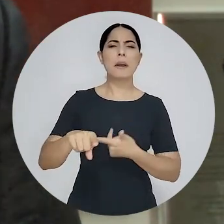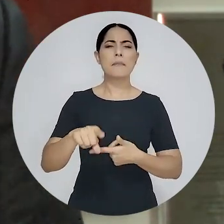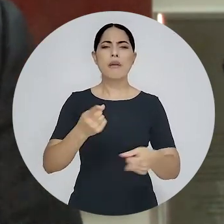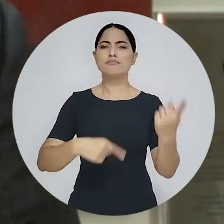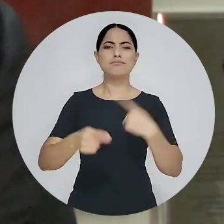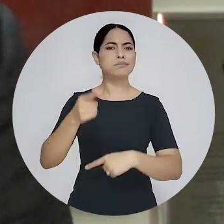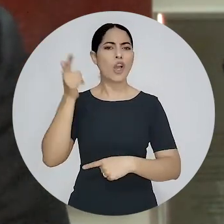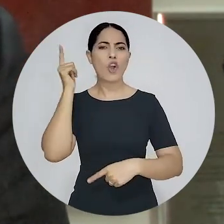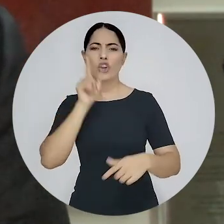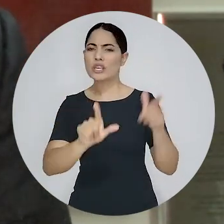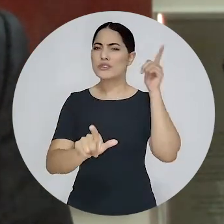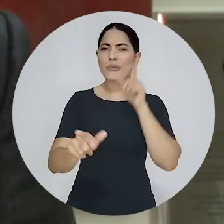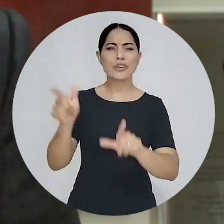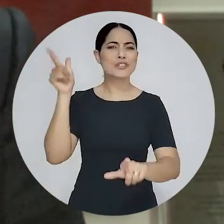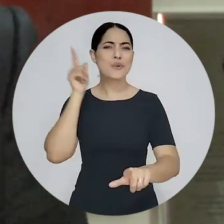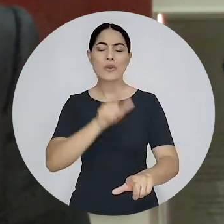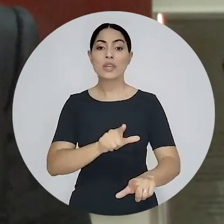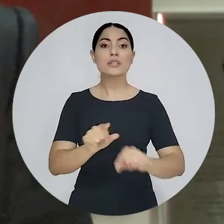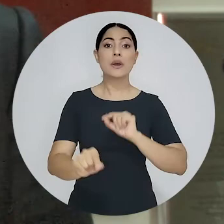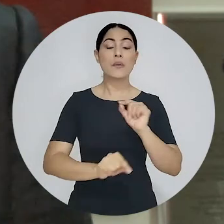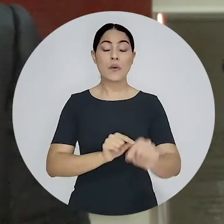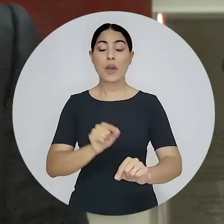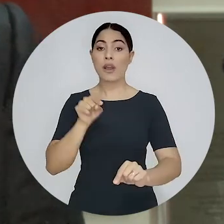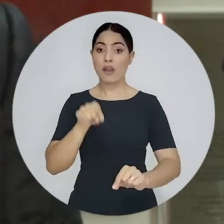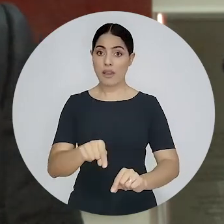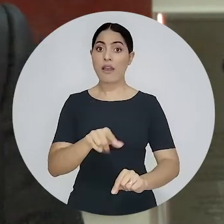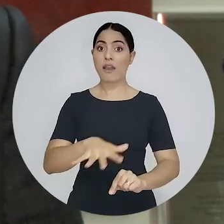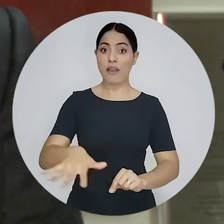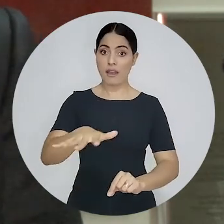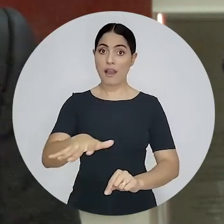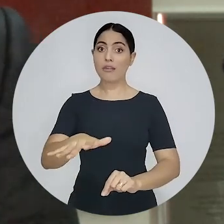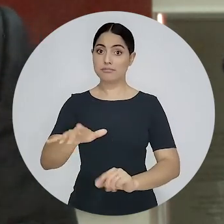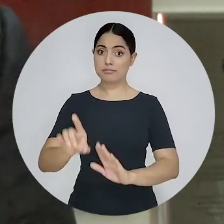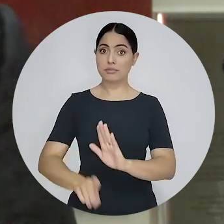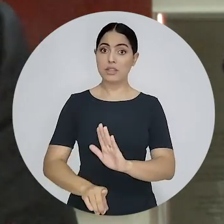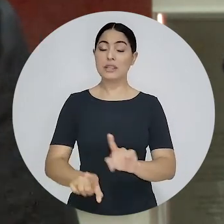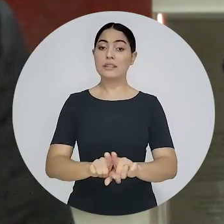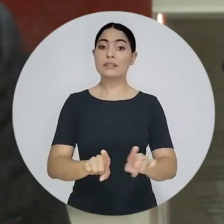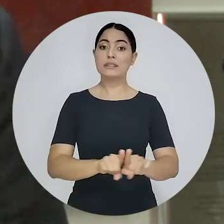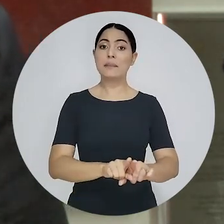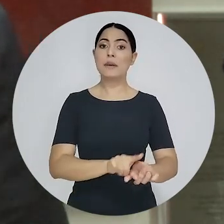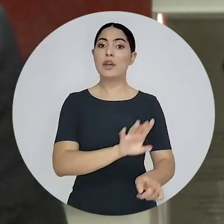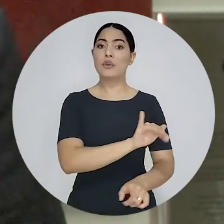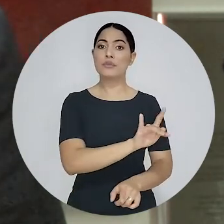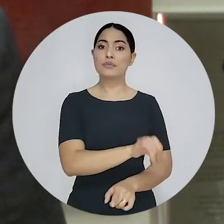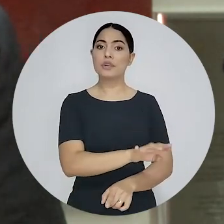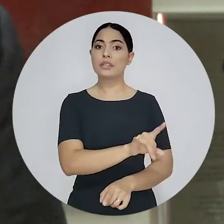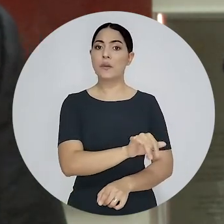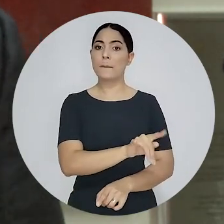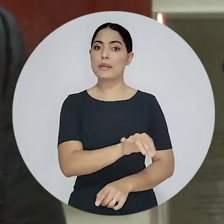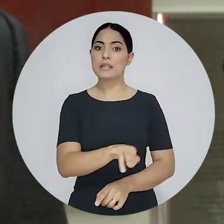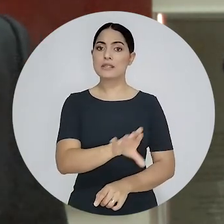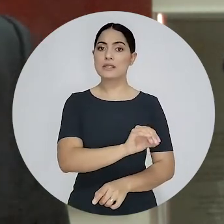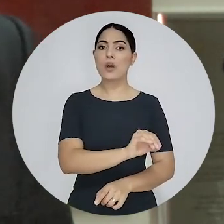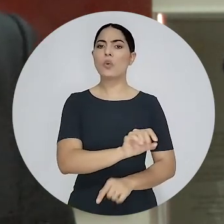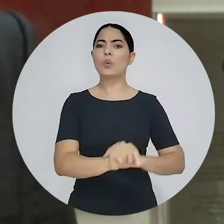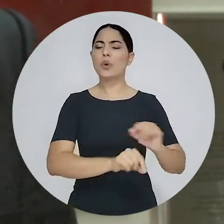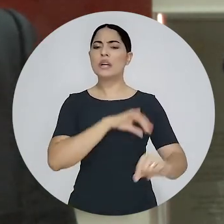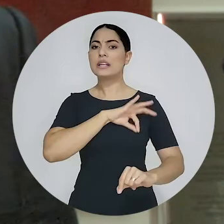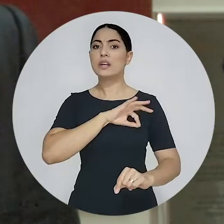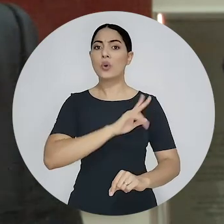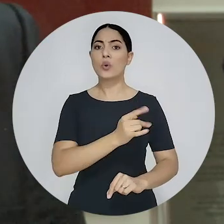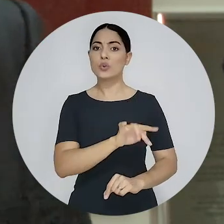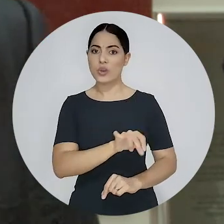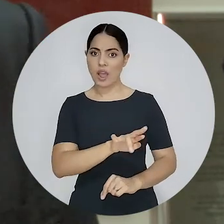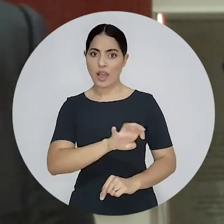conquistas para a advocacia, as férias dos advogados, o fim da compensação de anorários, e uma série de outras conquistas que levaram o Código até a ser